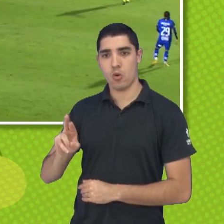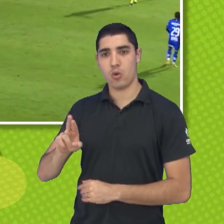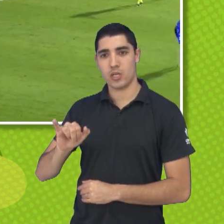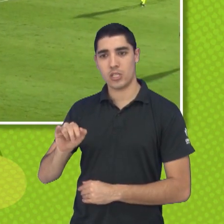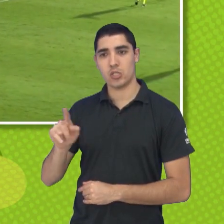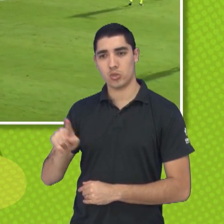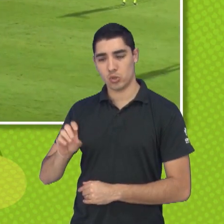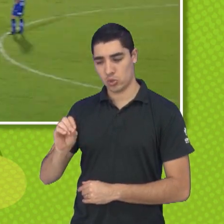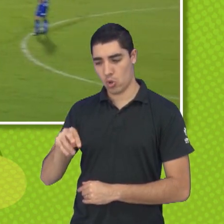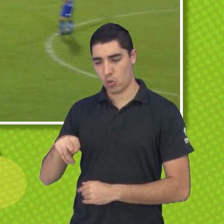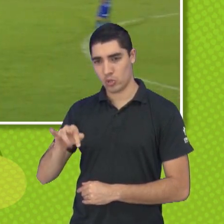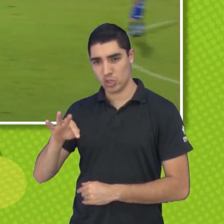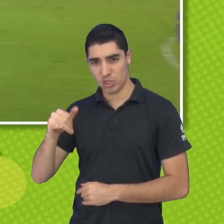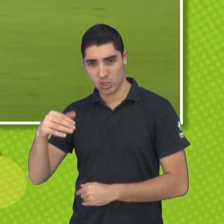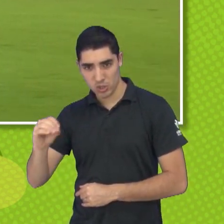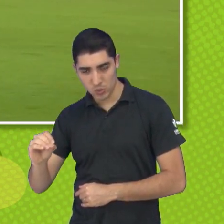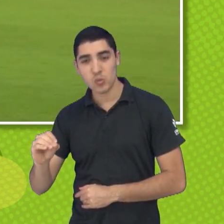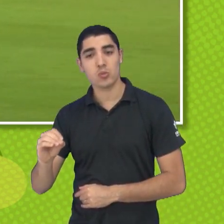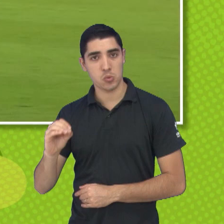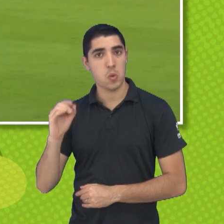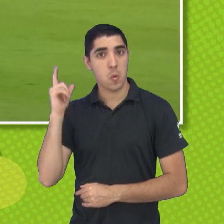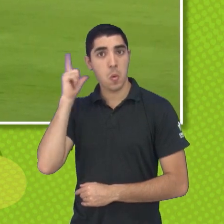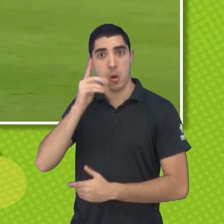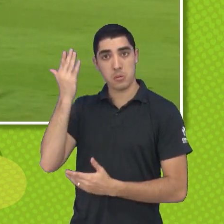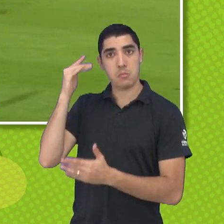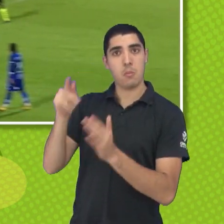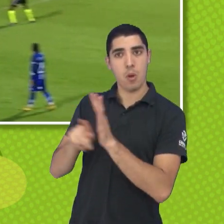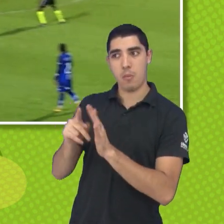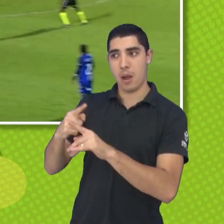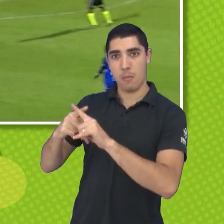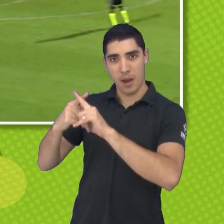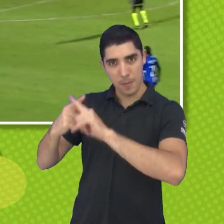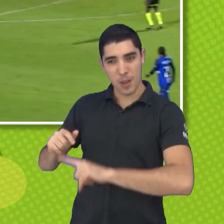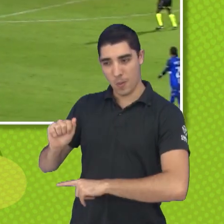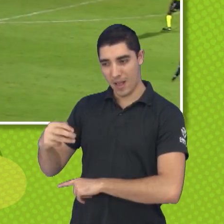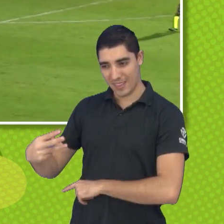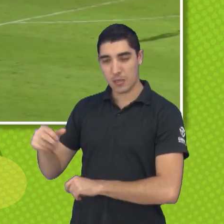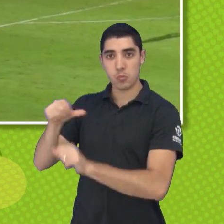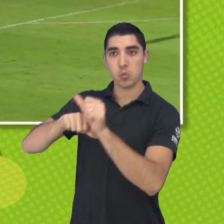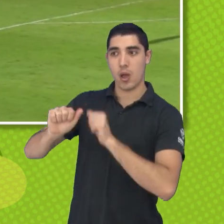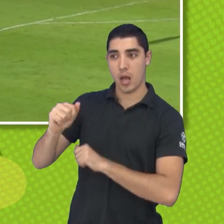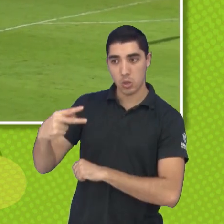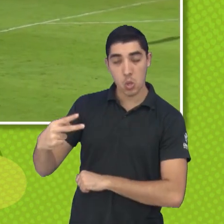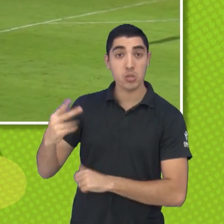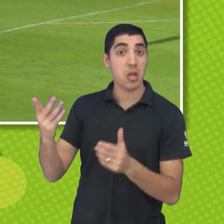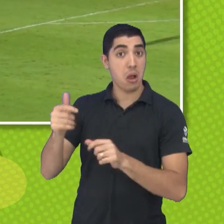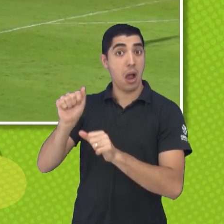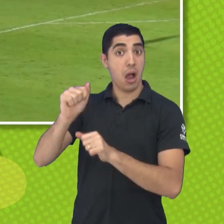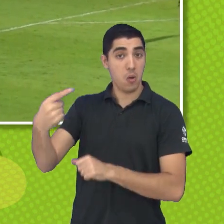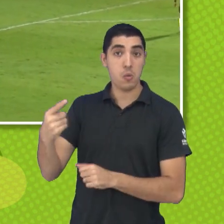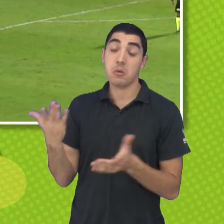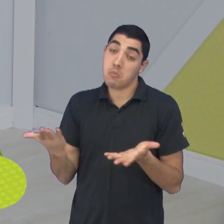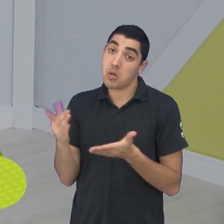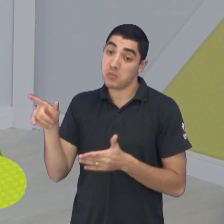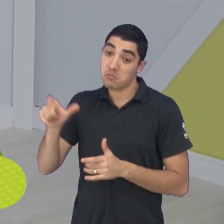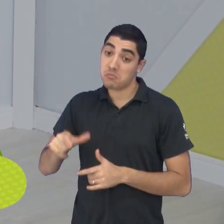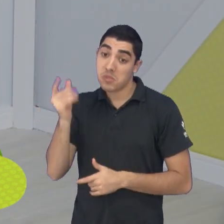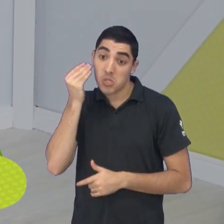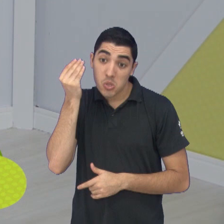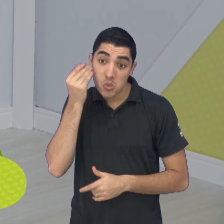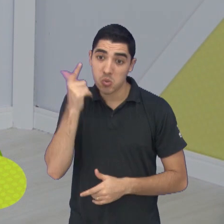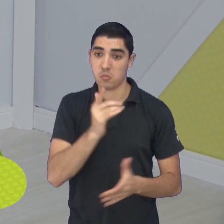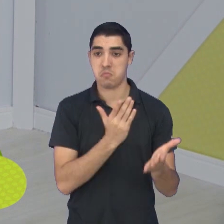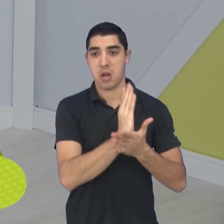Série A2 para a Série A1. Então, pode ser aí que o Guilherme consiga um outro acesso agora com o Velo Clube. Pois é,